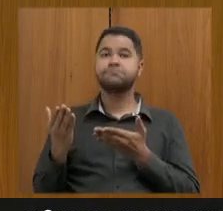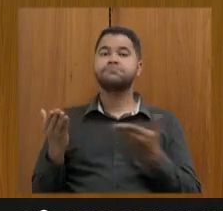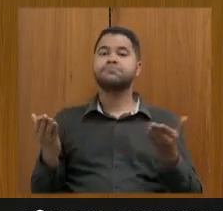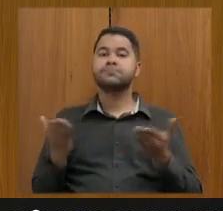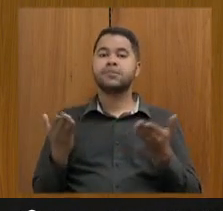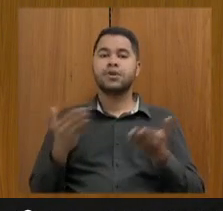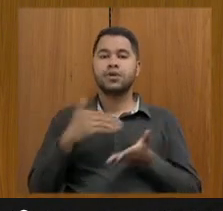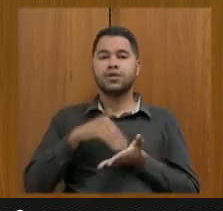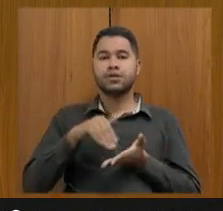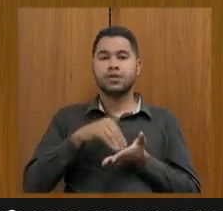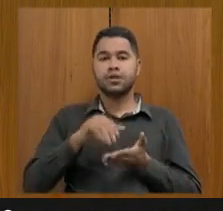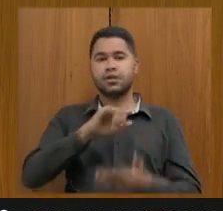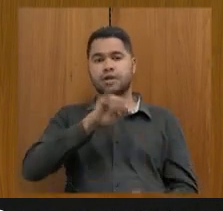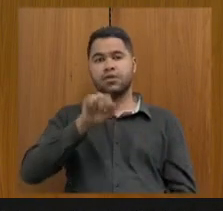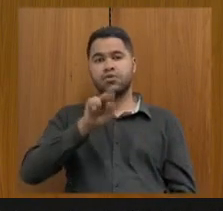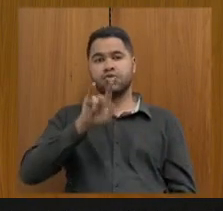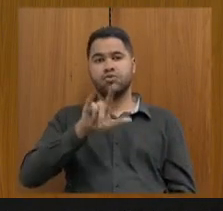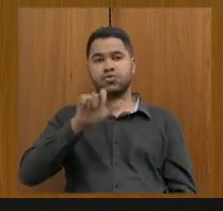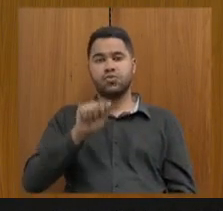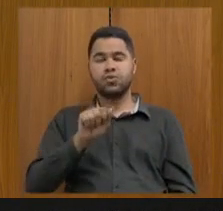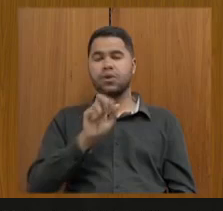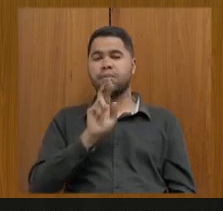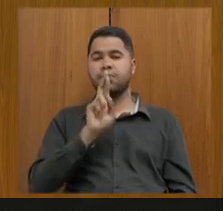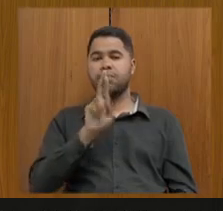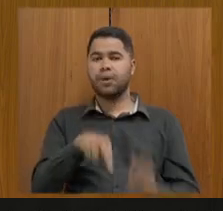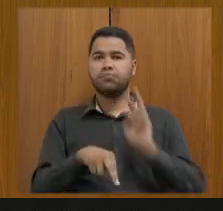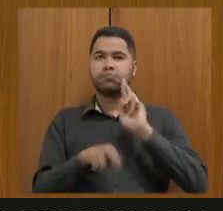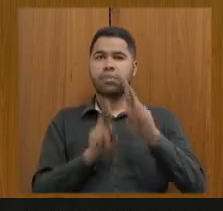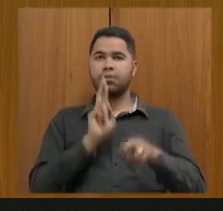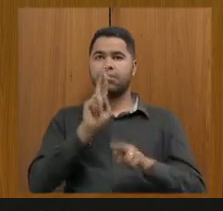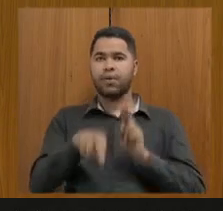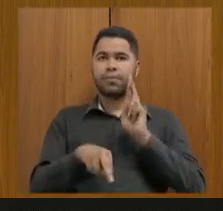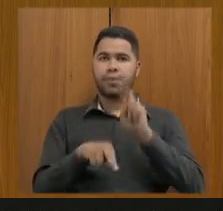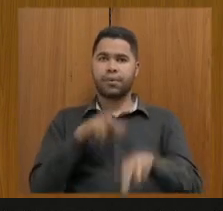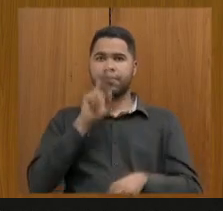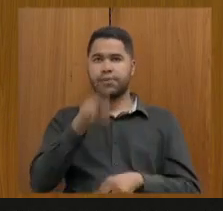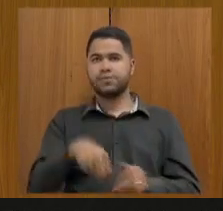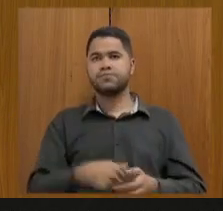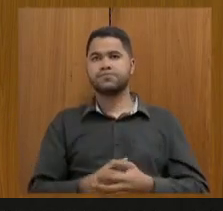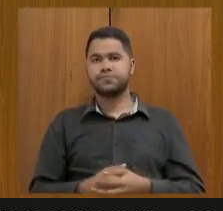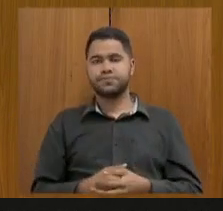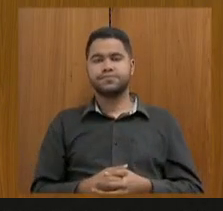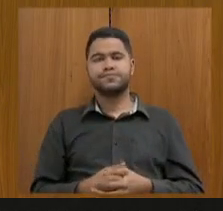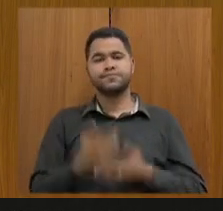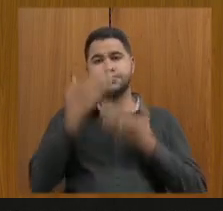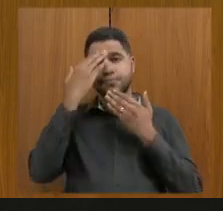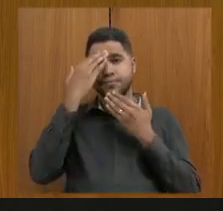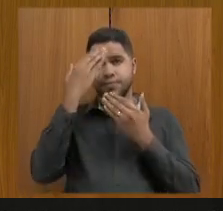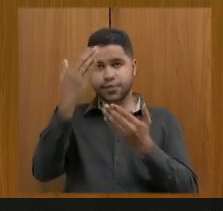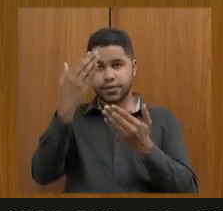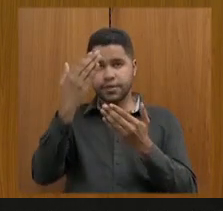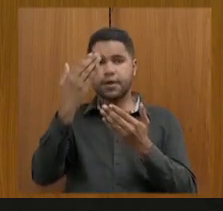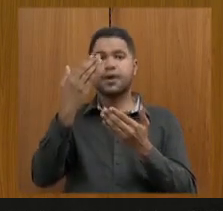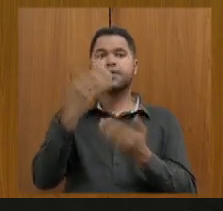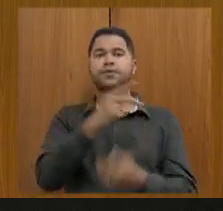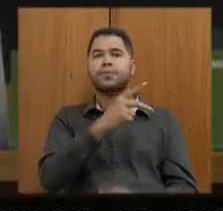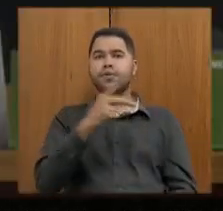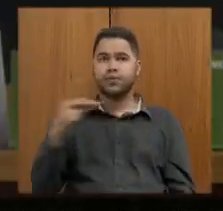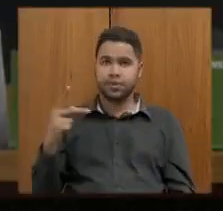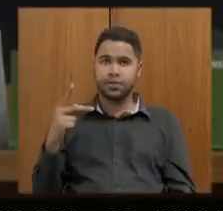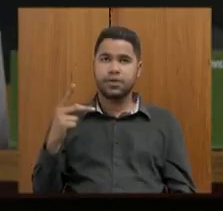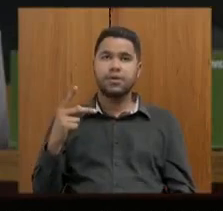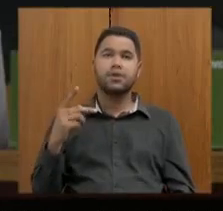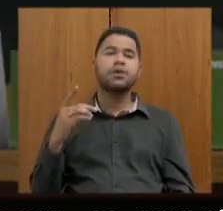a secretária Júlia para responder os questionamentos da deputada Ana Paula Siqueira obrigada obrigada presidente obrigada